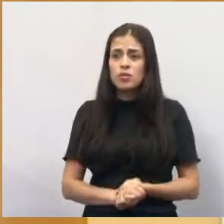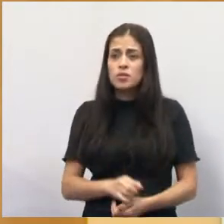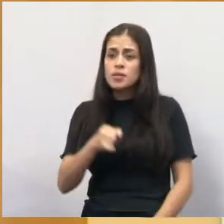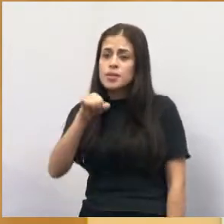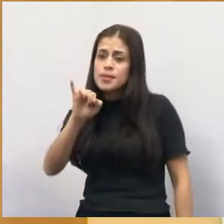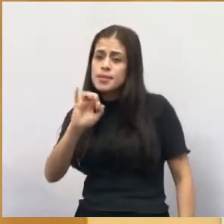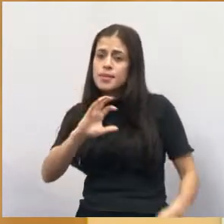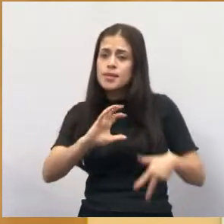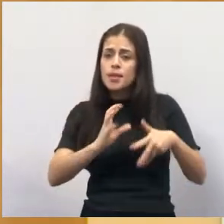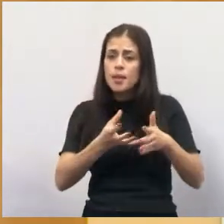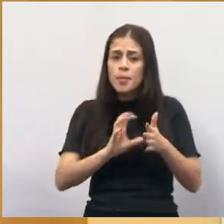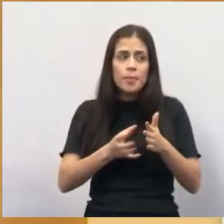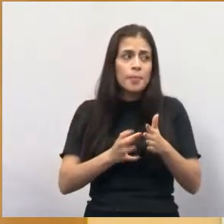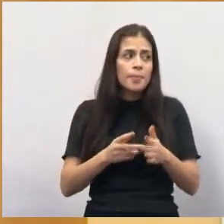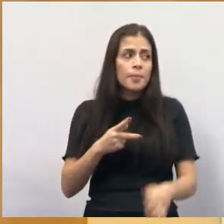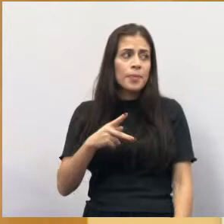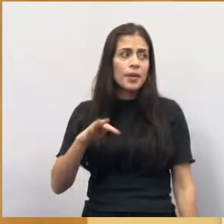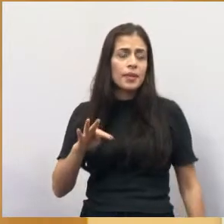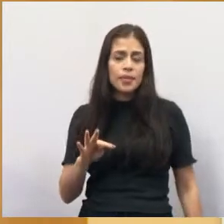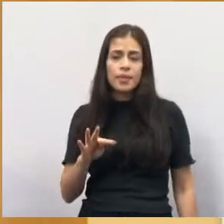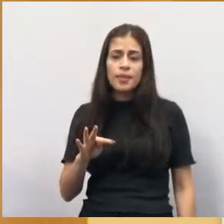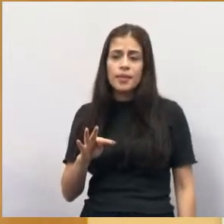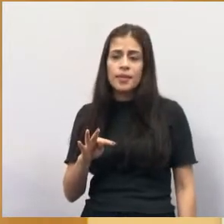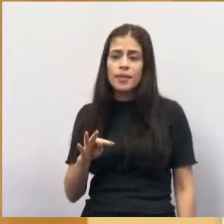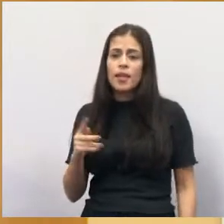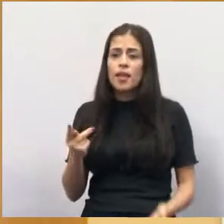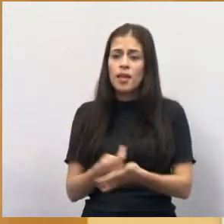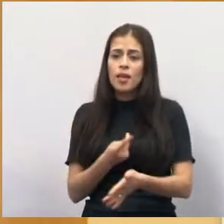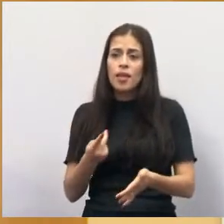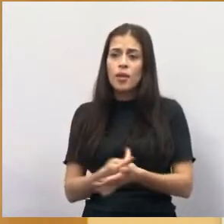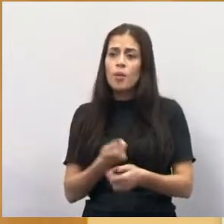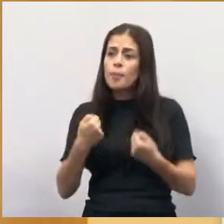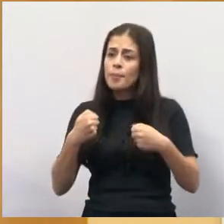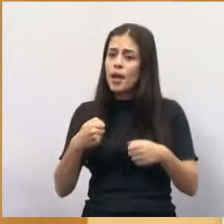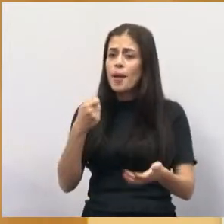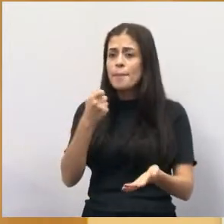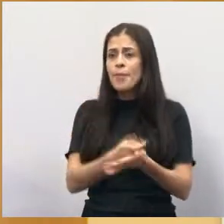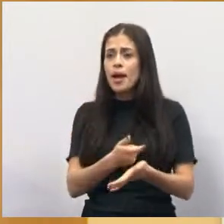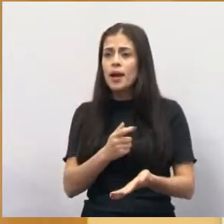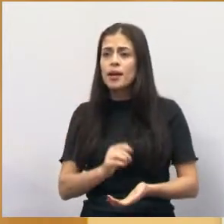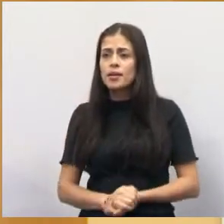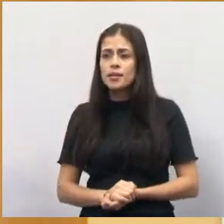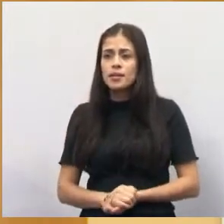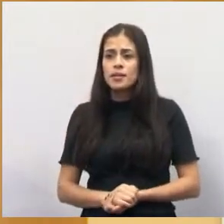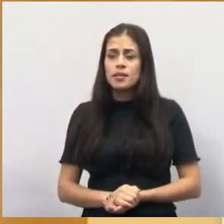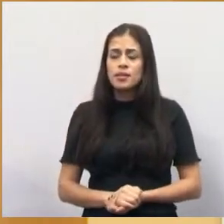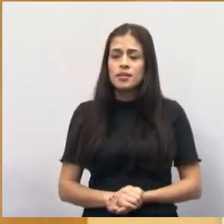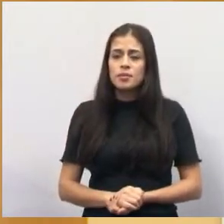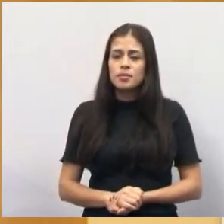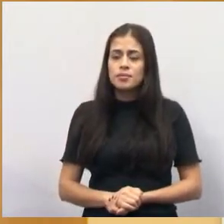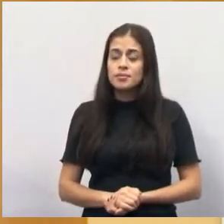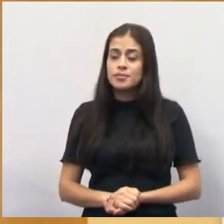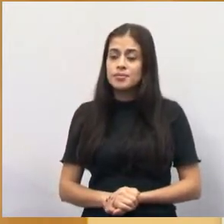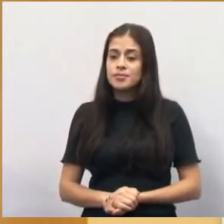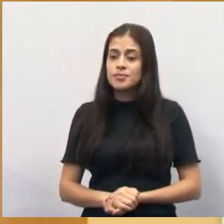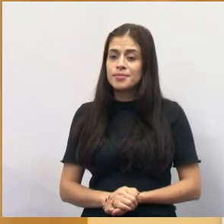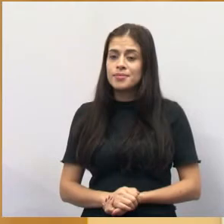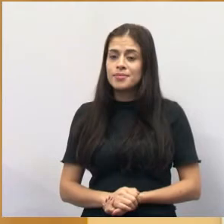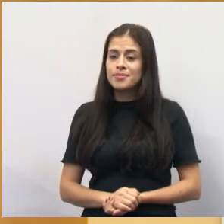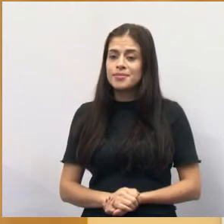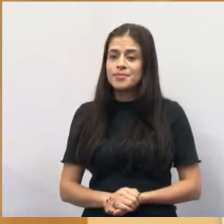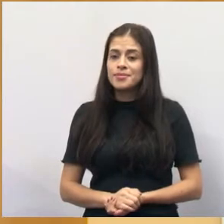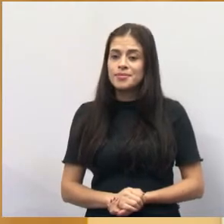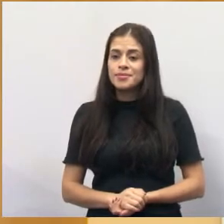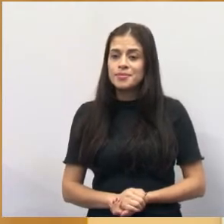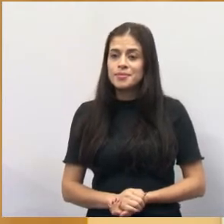tem que pagar, conforme a lei, ninguém tem que ficar, né? Como diz na linguagem popular, passando o pano. Agora, o